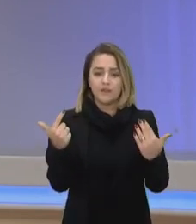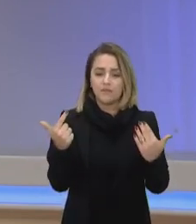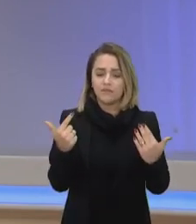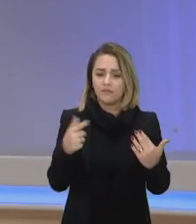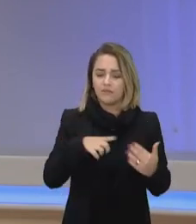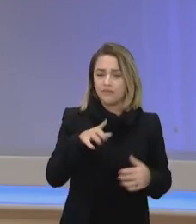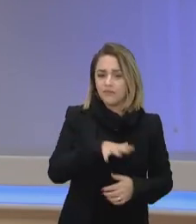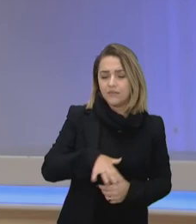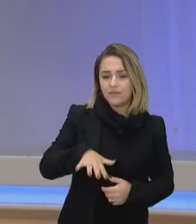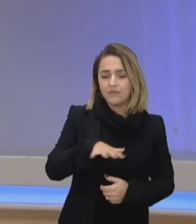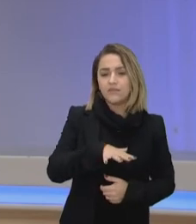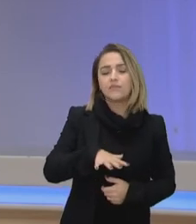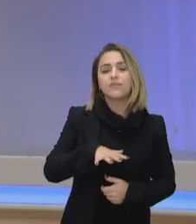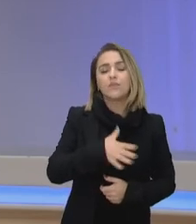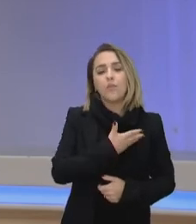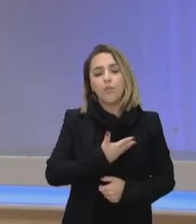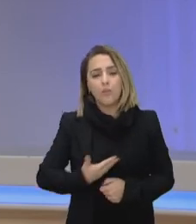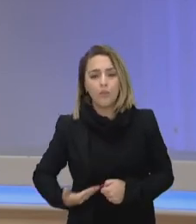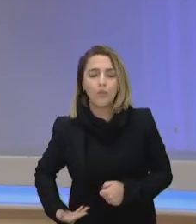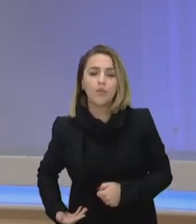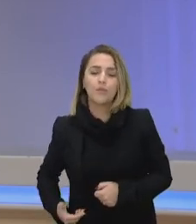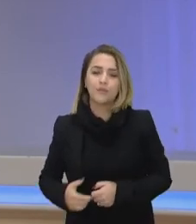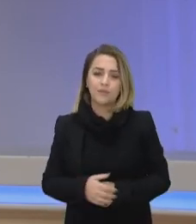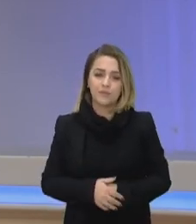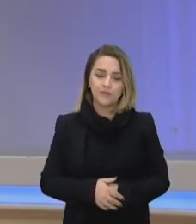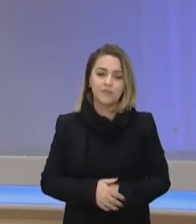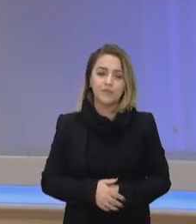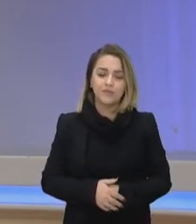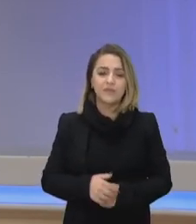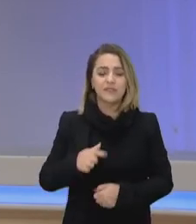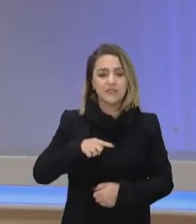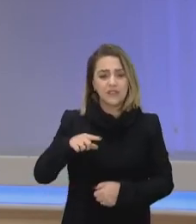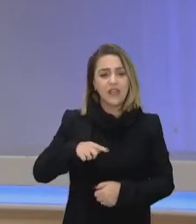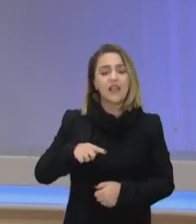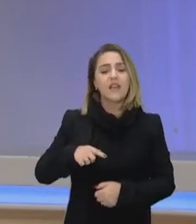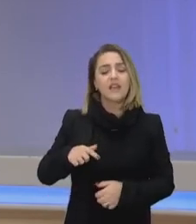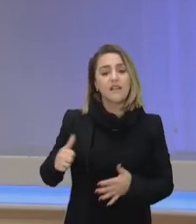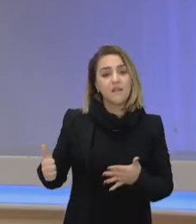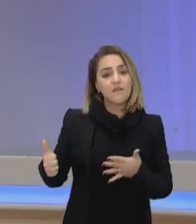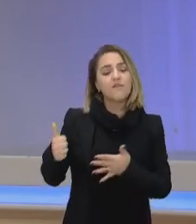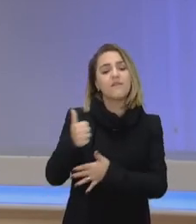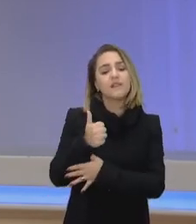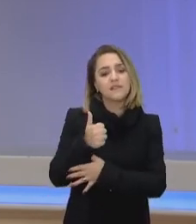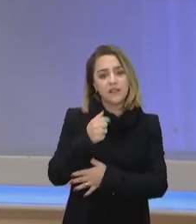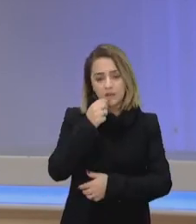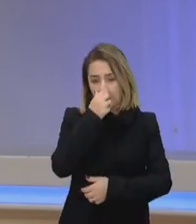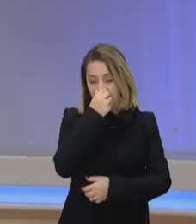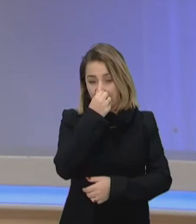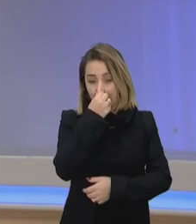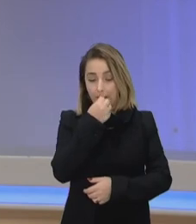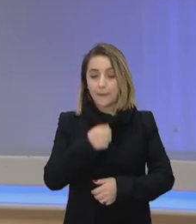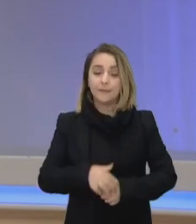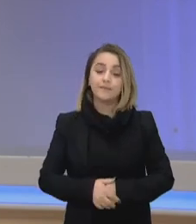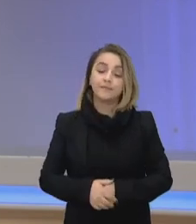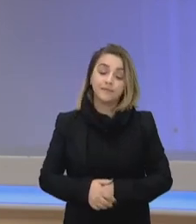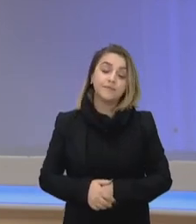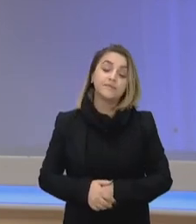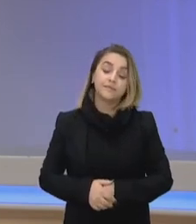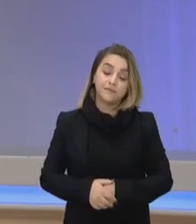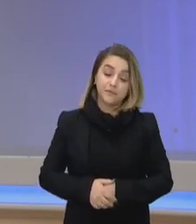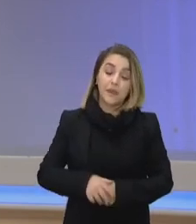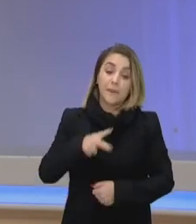privada, ela tem aí consigo algumas vantagens em relação, aliás, a rede privada tem